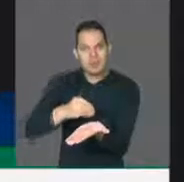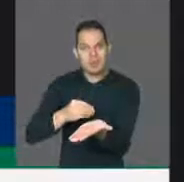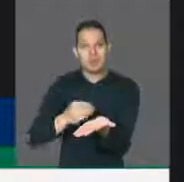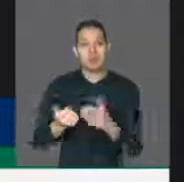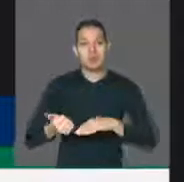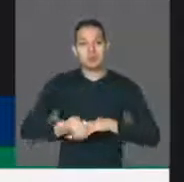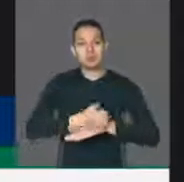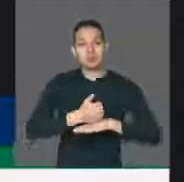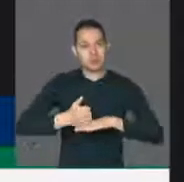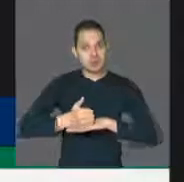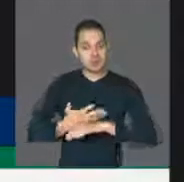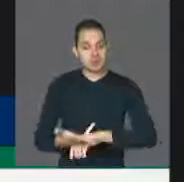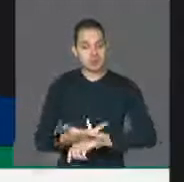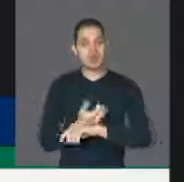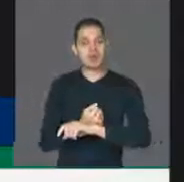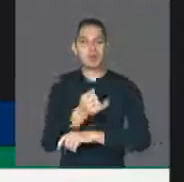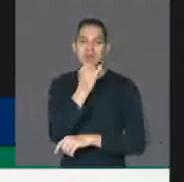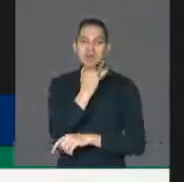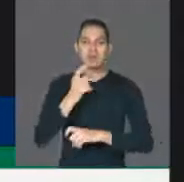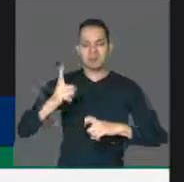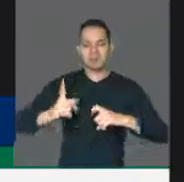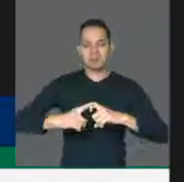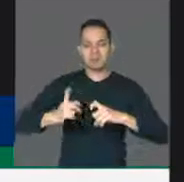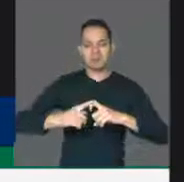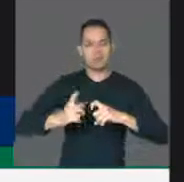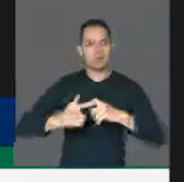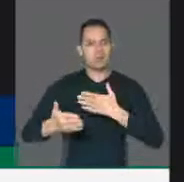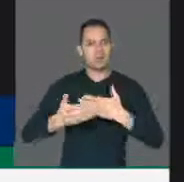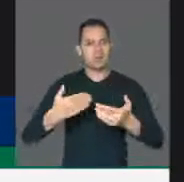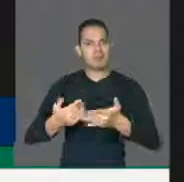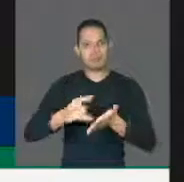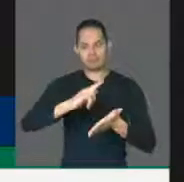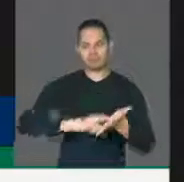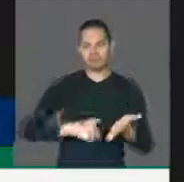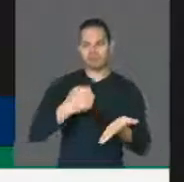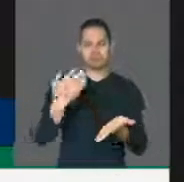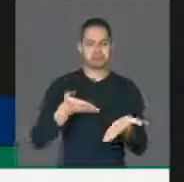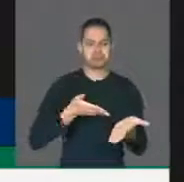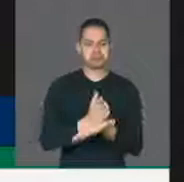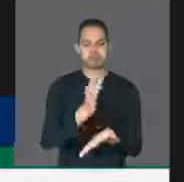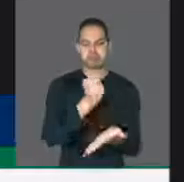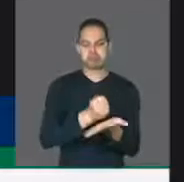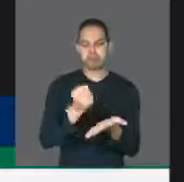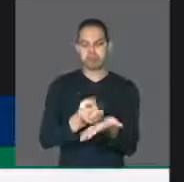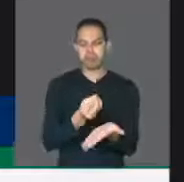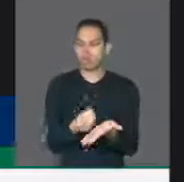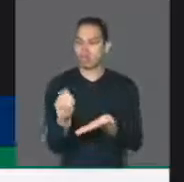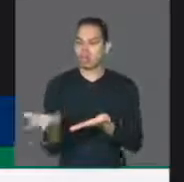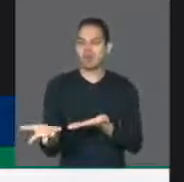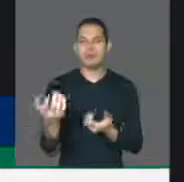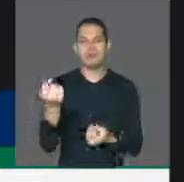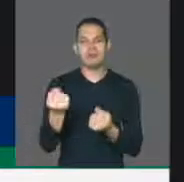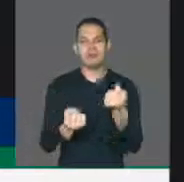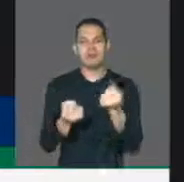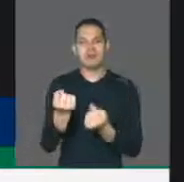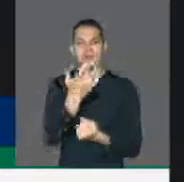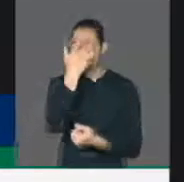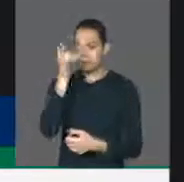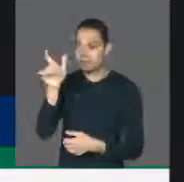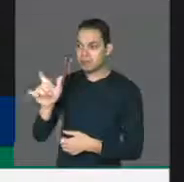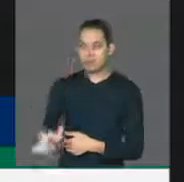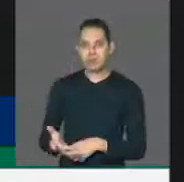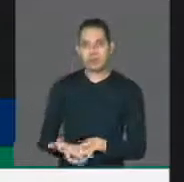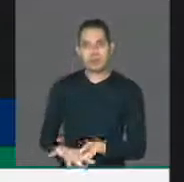isso, não pode qualquer médico ficar dando aptidão para a pessoa poder ir ao volante e pessoa que não tenha a